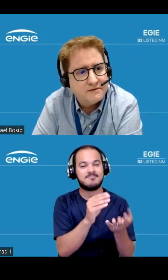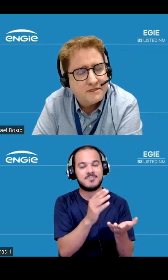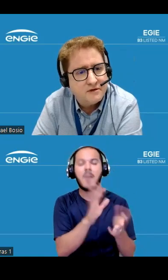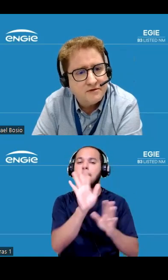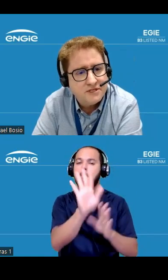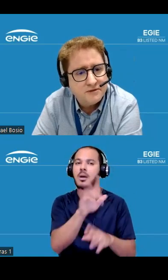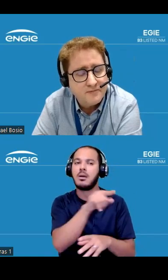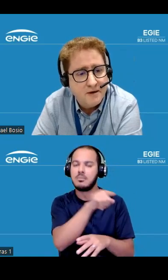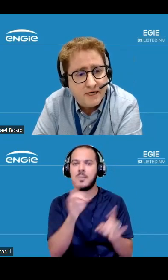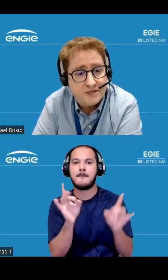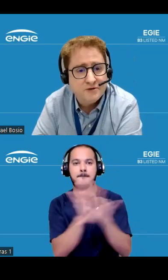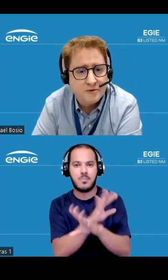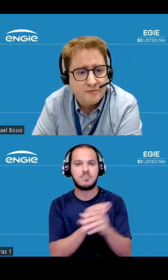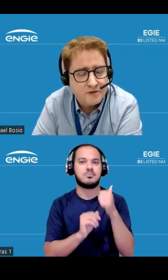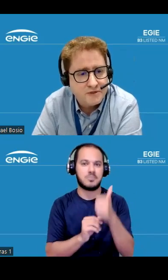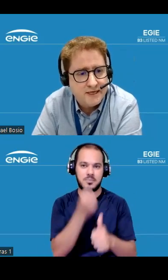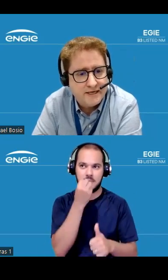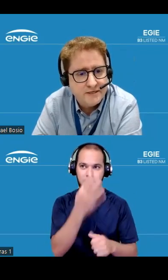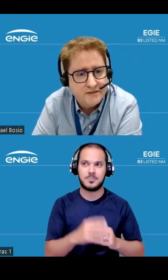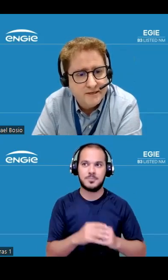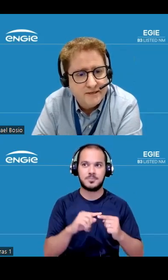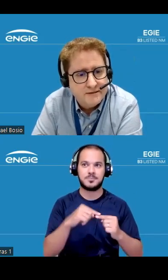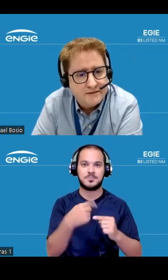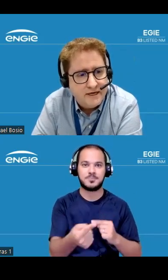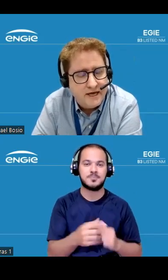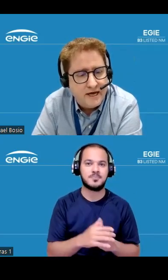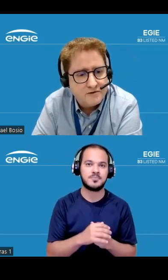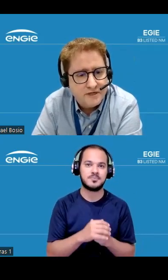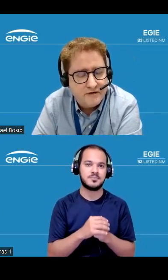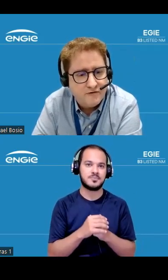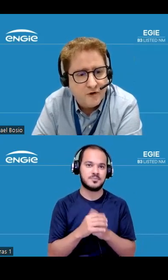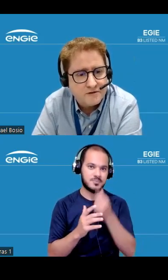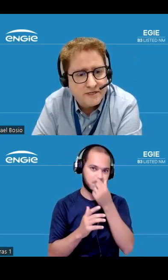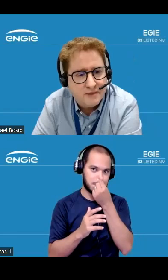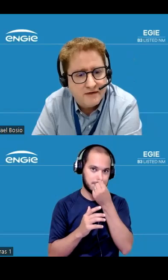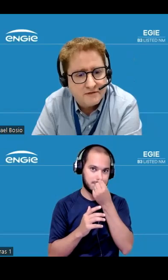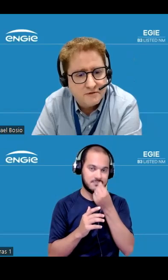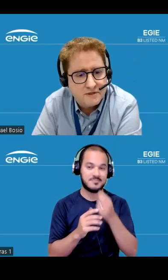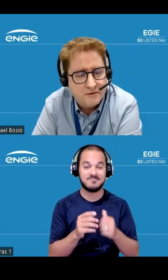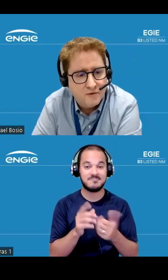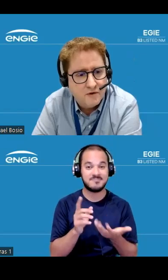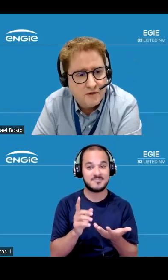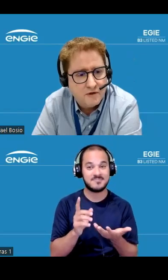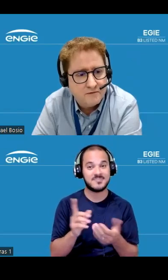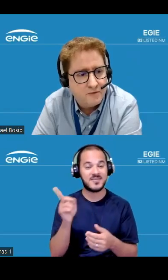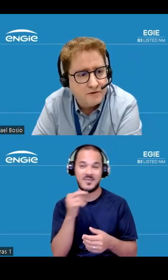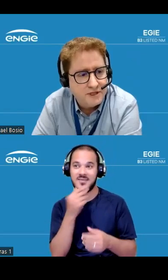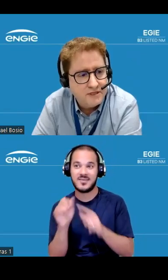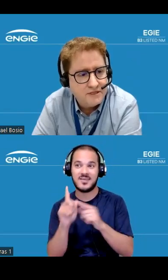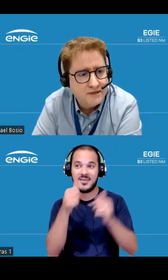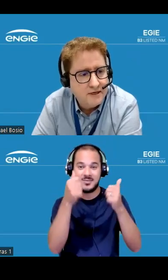a implantação de Santo Agostinho partindo para o próximo slide realço aí reforço aí as palavras do Takamori uma boa